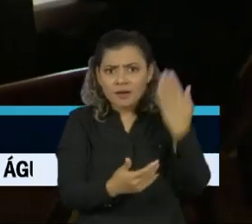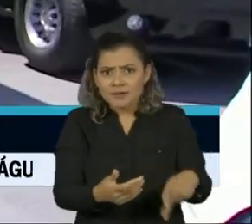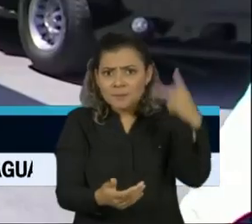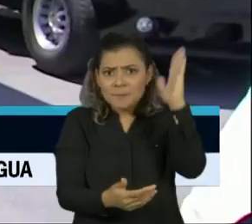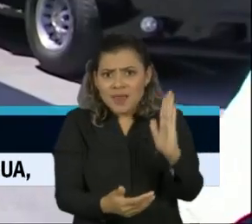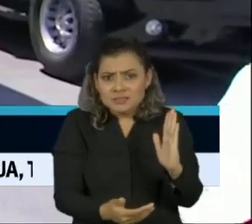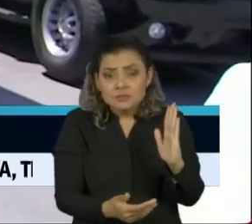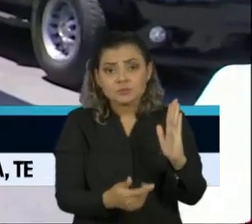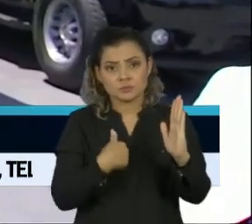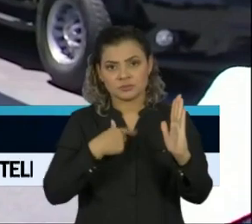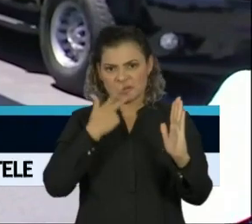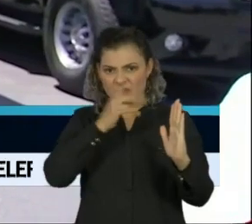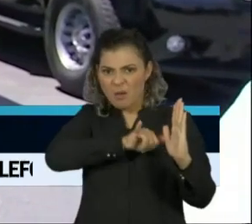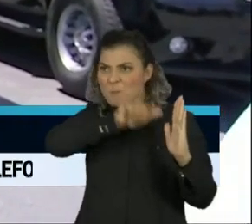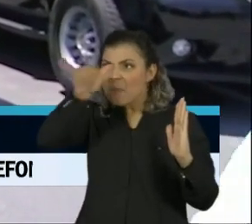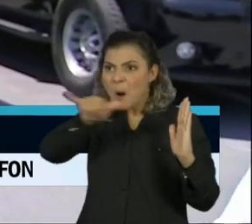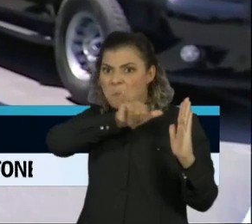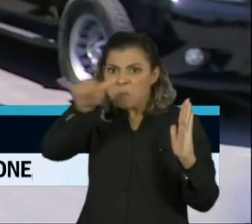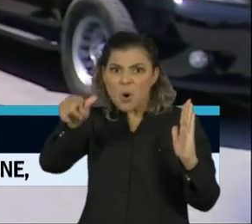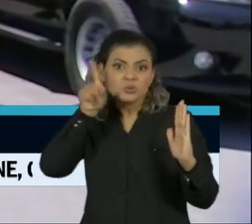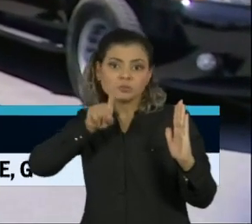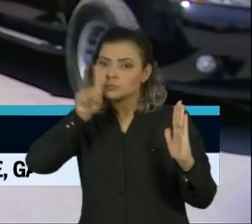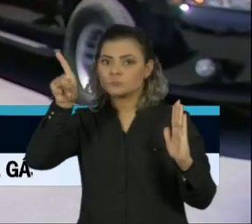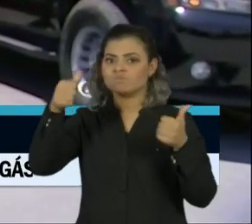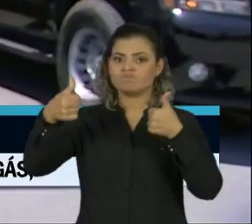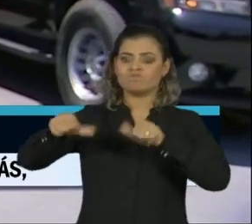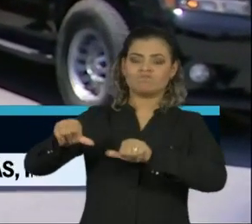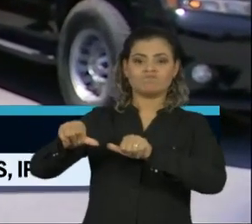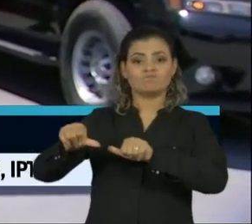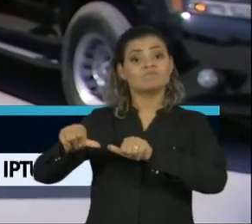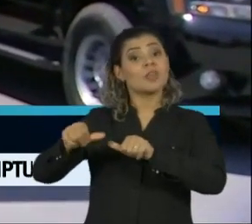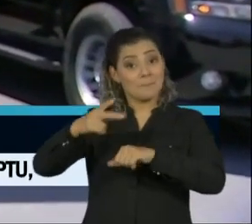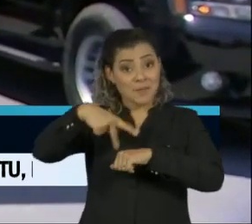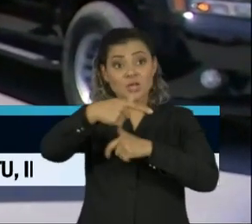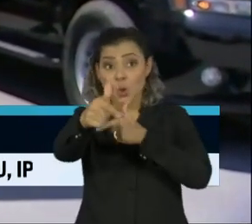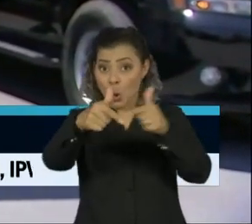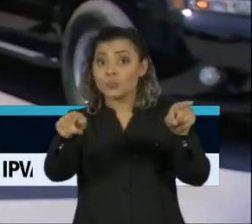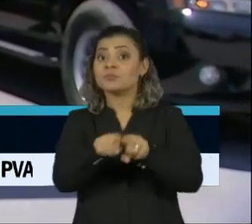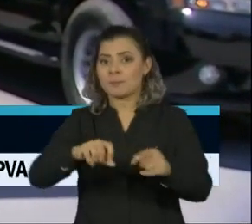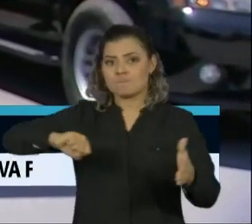impor restrições a viagens que podem se estender a outros países.